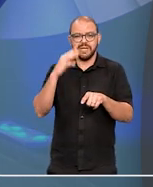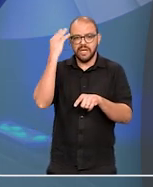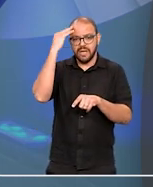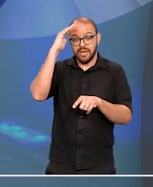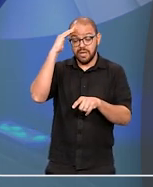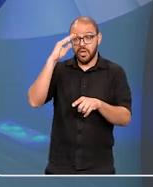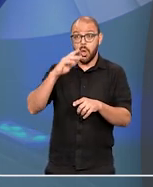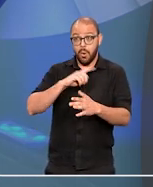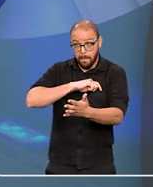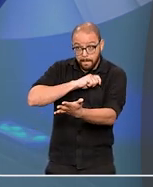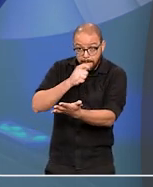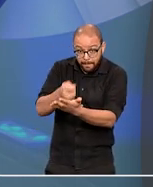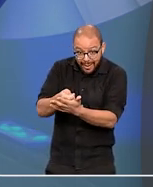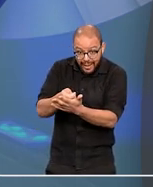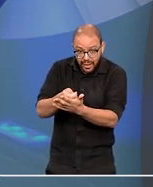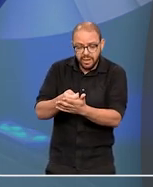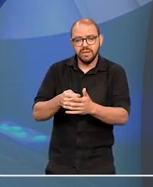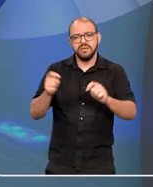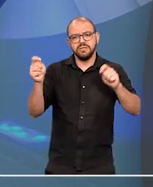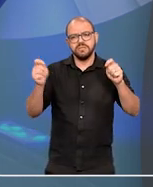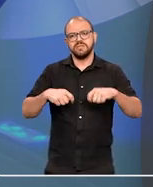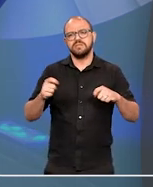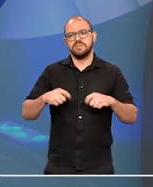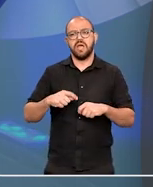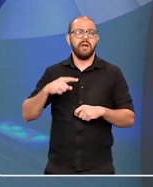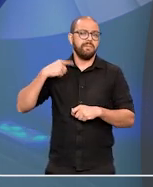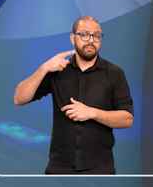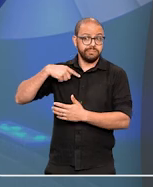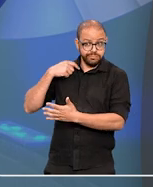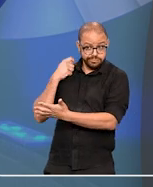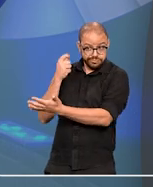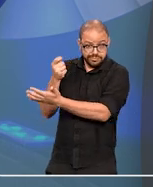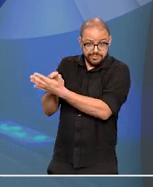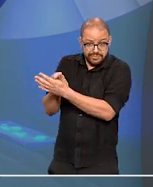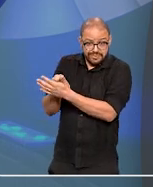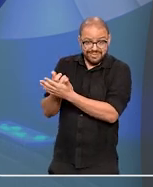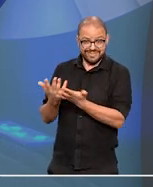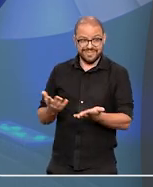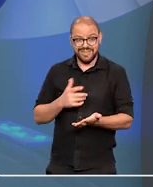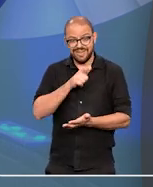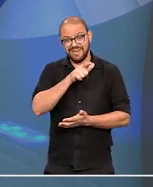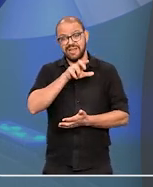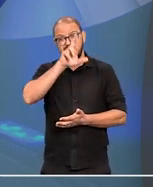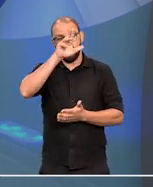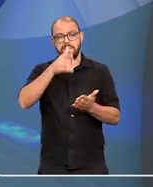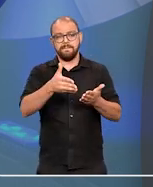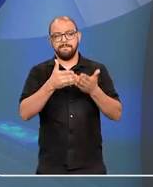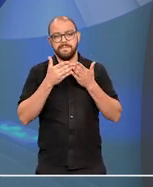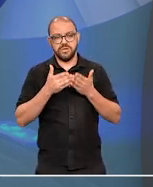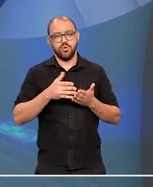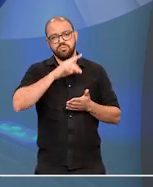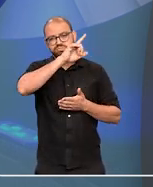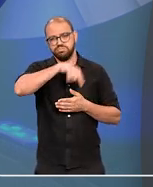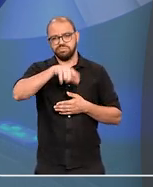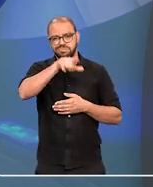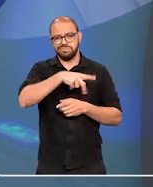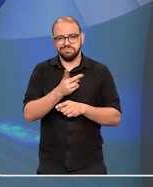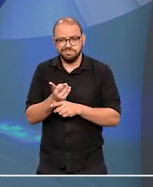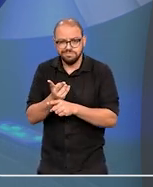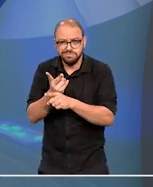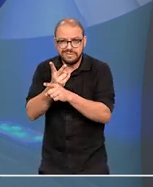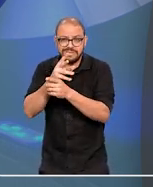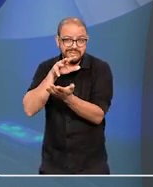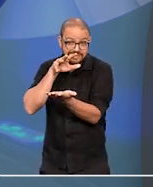pagamento da dívida é possível fixar honorários de sucumbência quando a parte autora pede extinção de ação de busca e